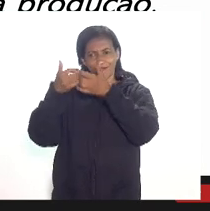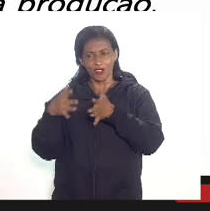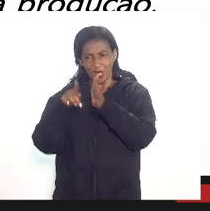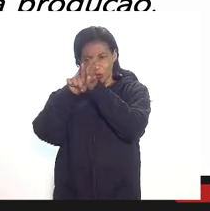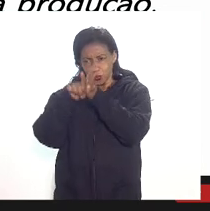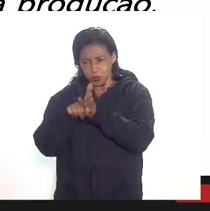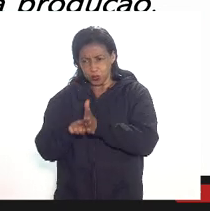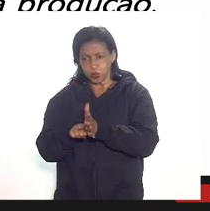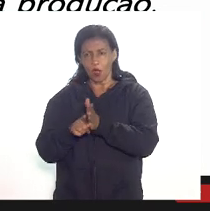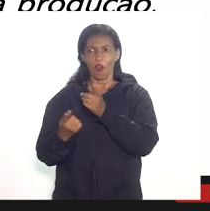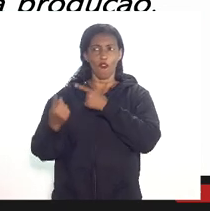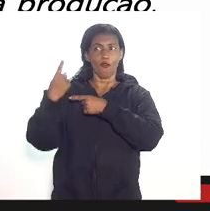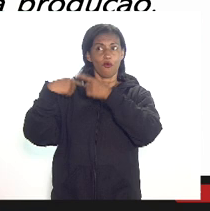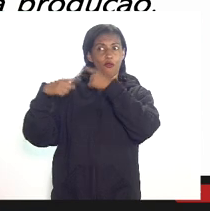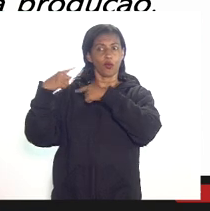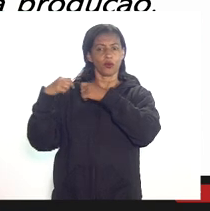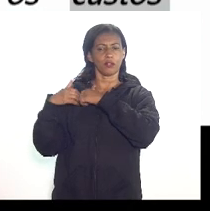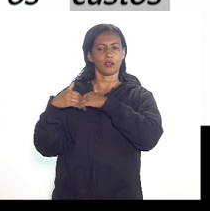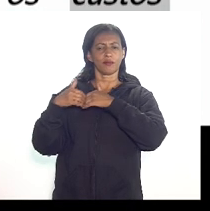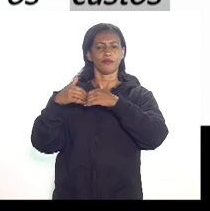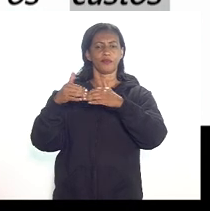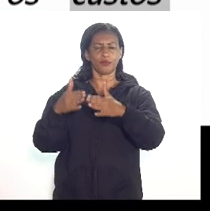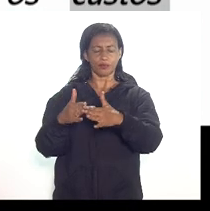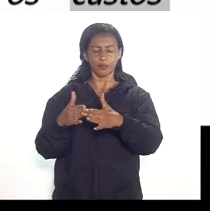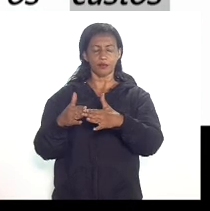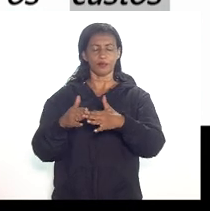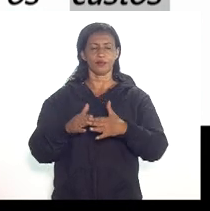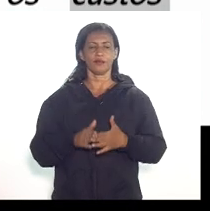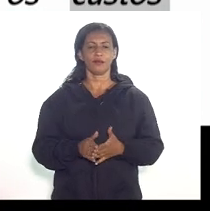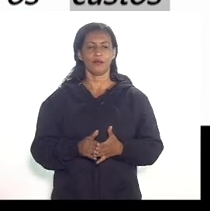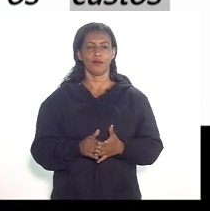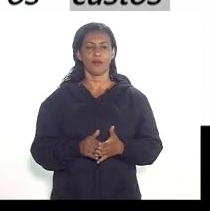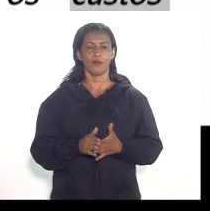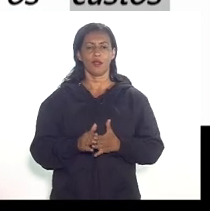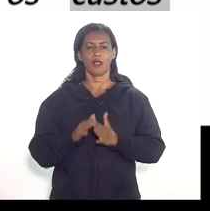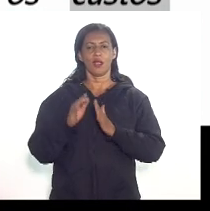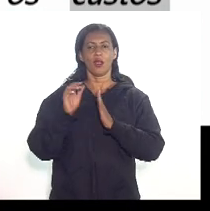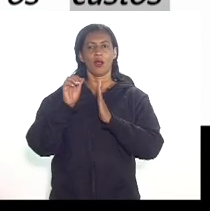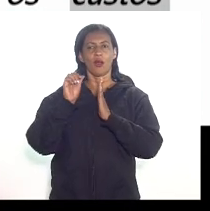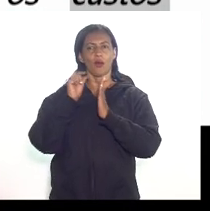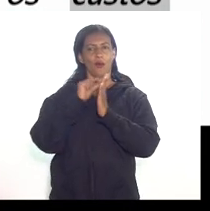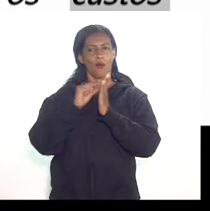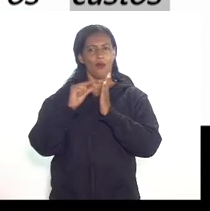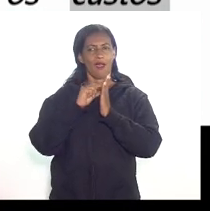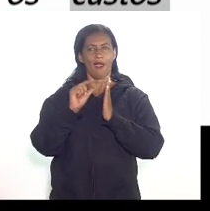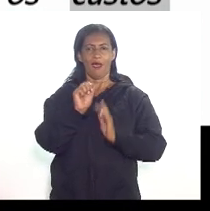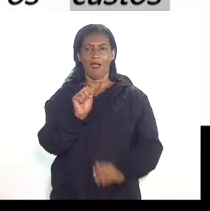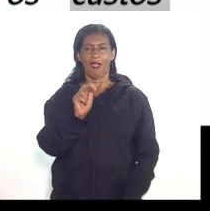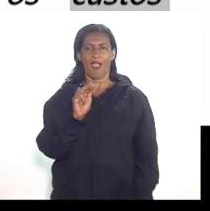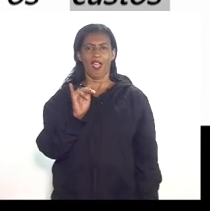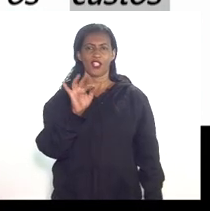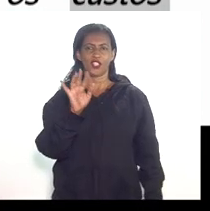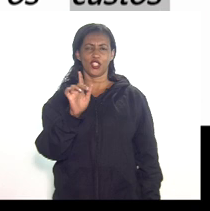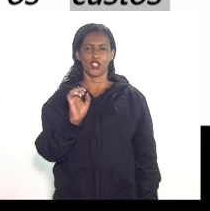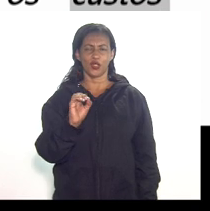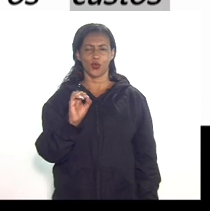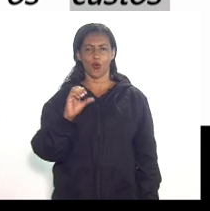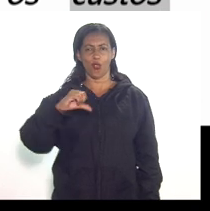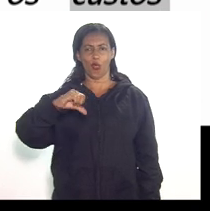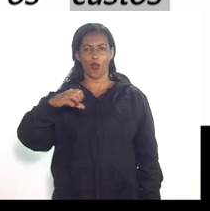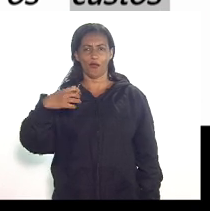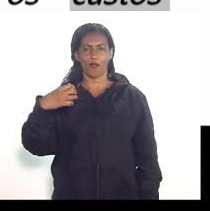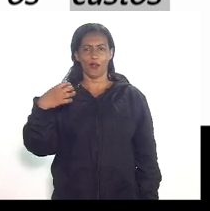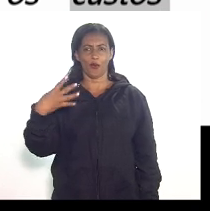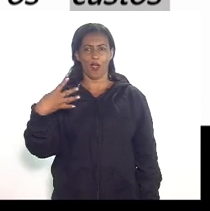voltando lá no fundamento legal dessa dedução, o artigo 50 da lei 9478 de